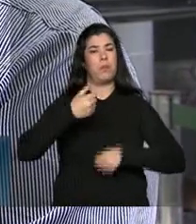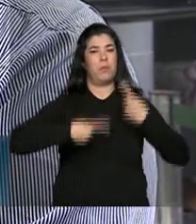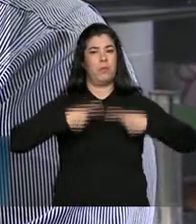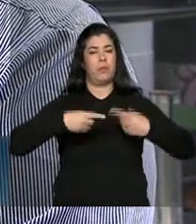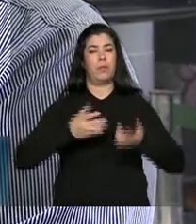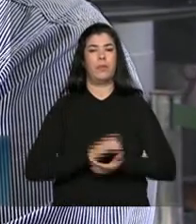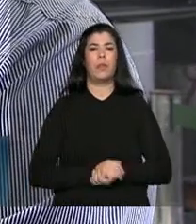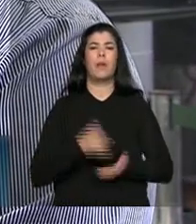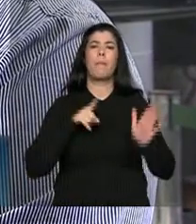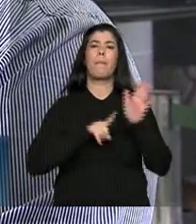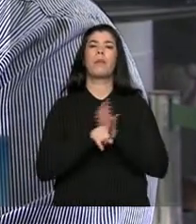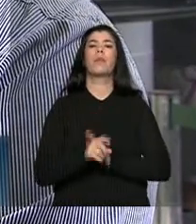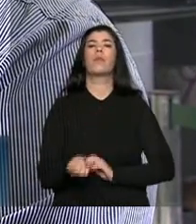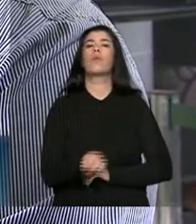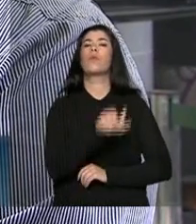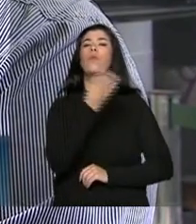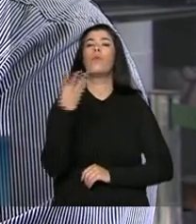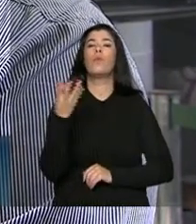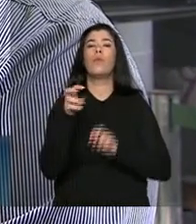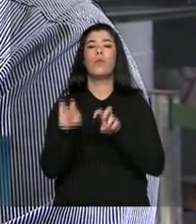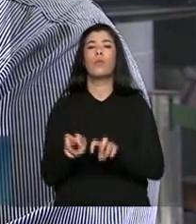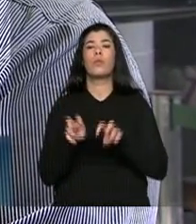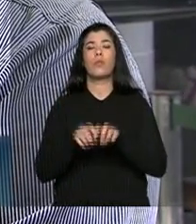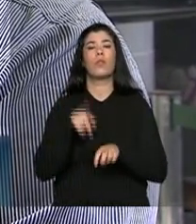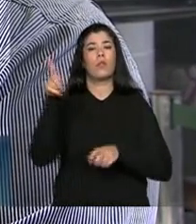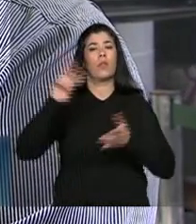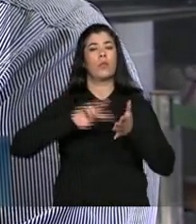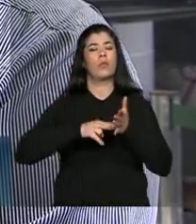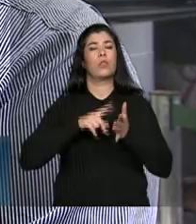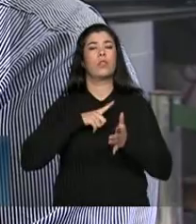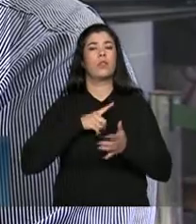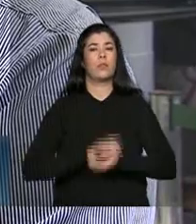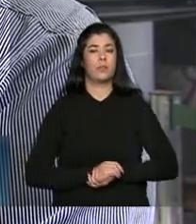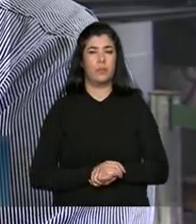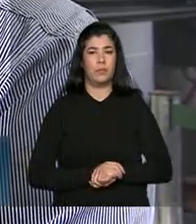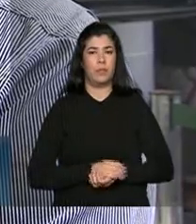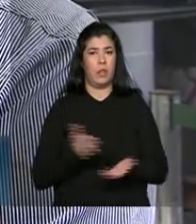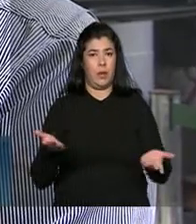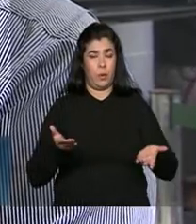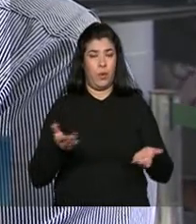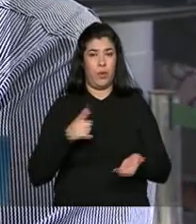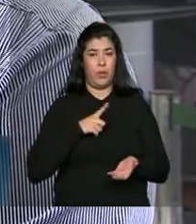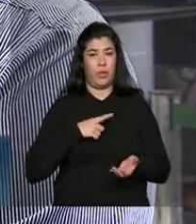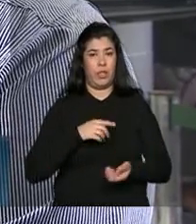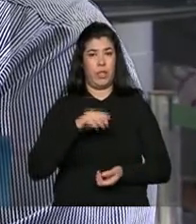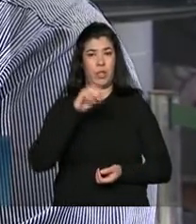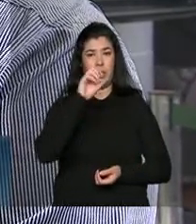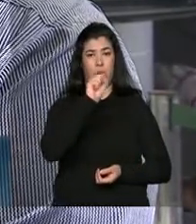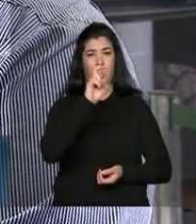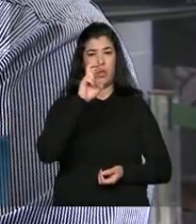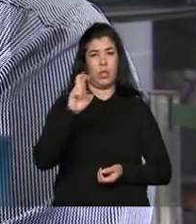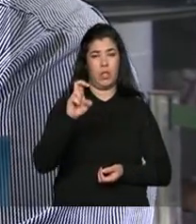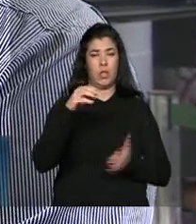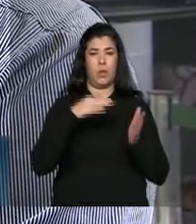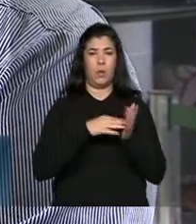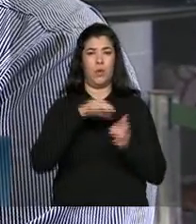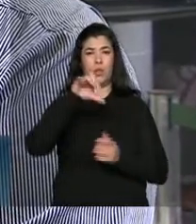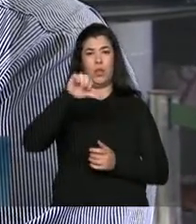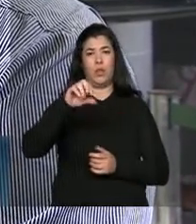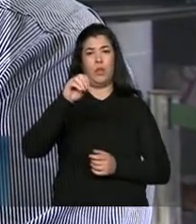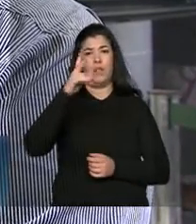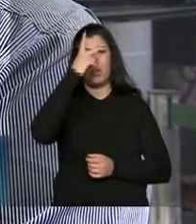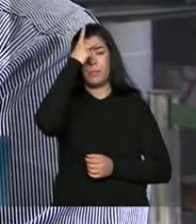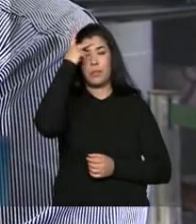Quantos agricultores estão associados hoje lá ao sindicato? Hoje, no sindicato, a gente tem em volta de 85 a 90